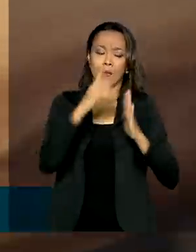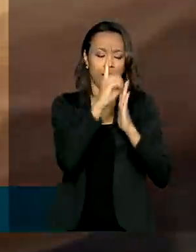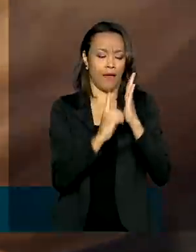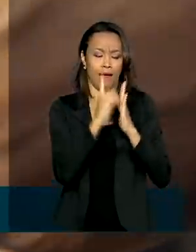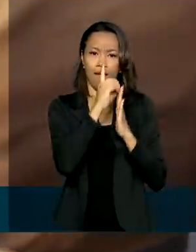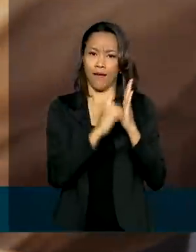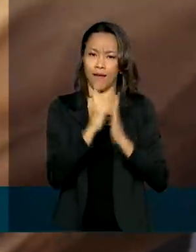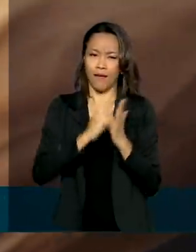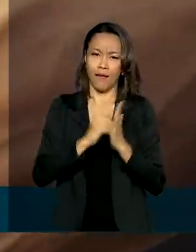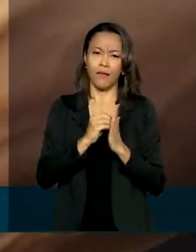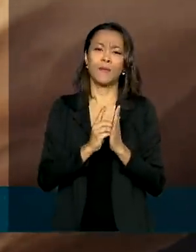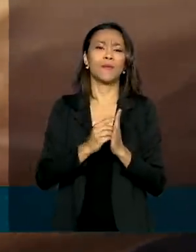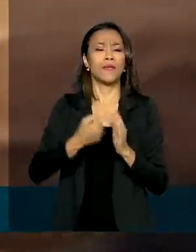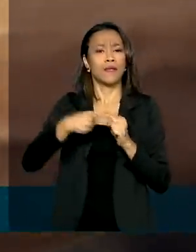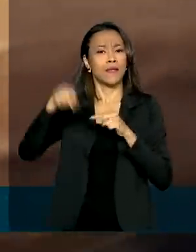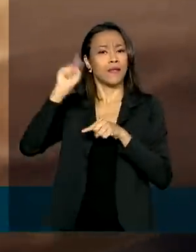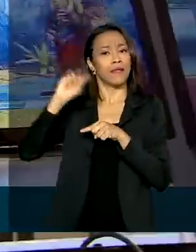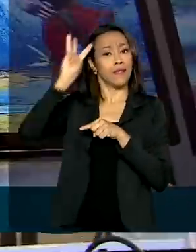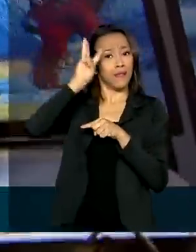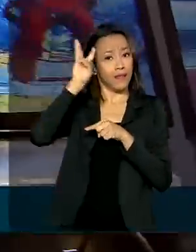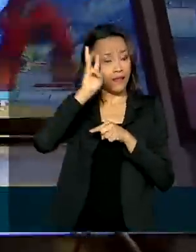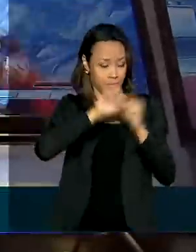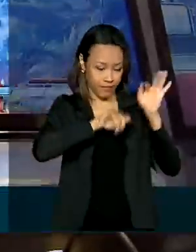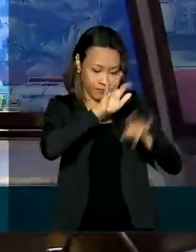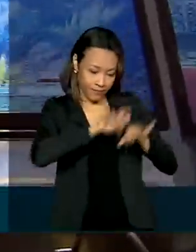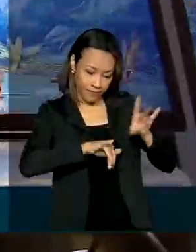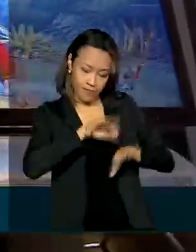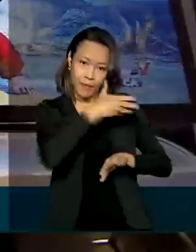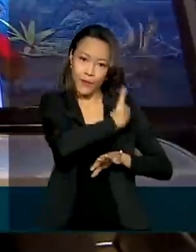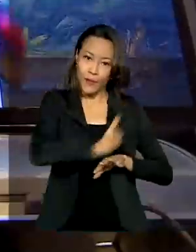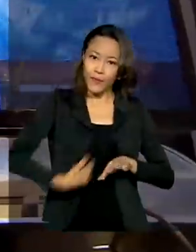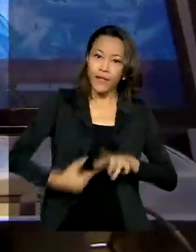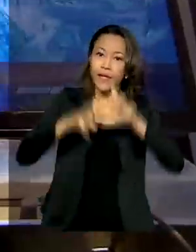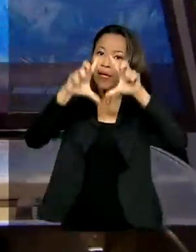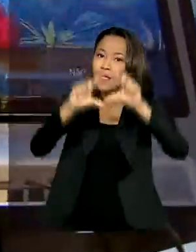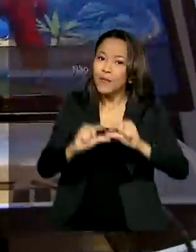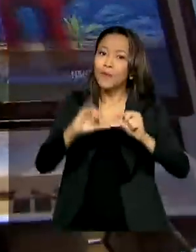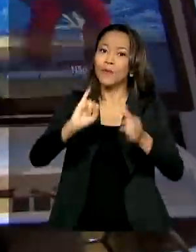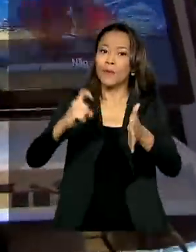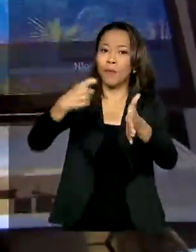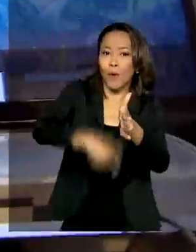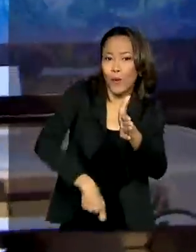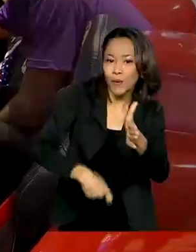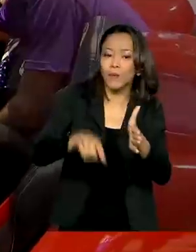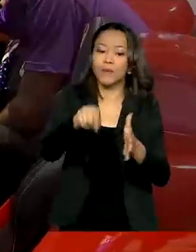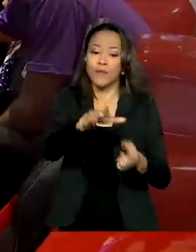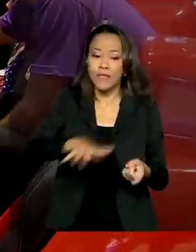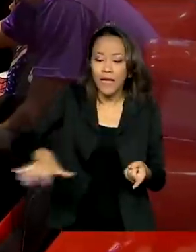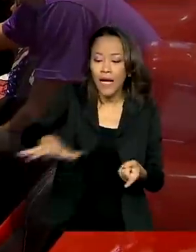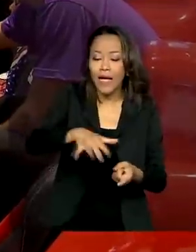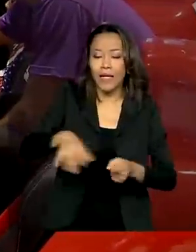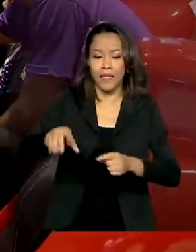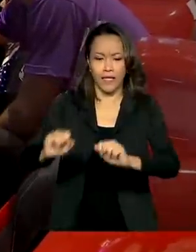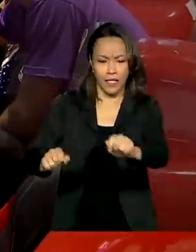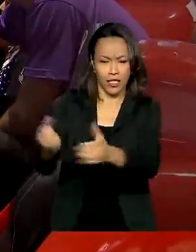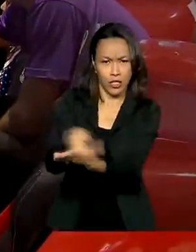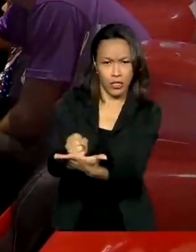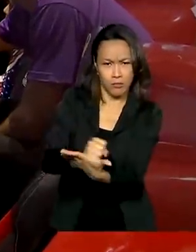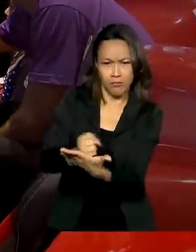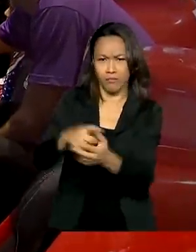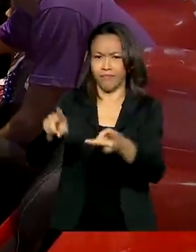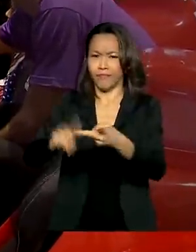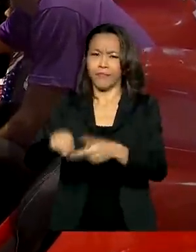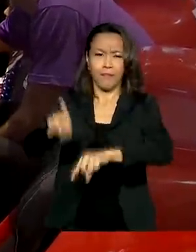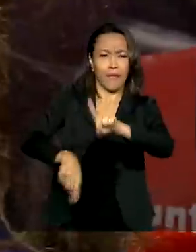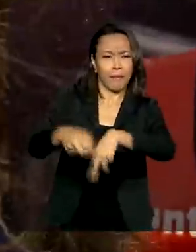editado nesta terça-feira pelo governo, reduz o imposto que incide sobre consoles, máquinas de jogos e